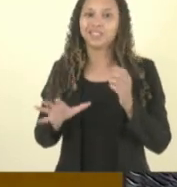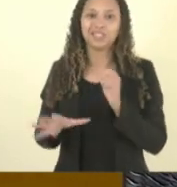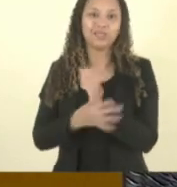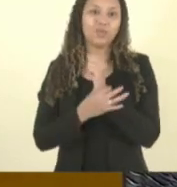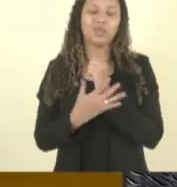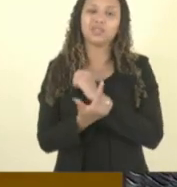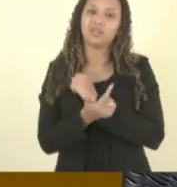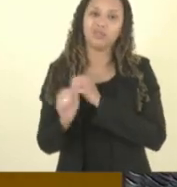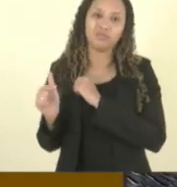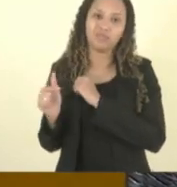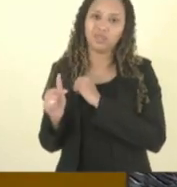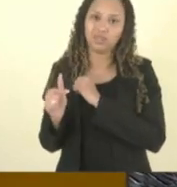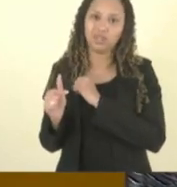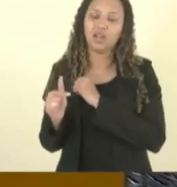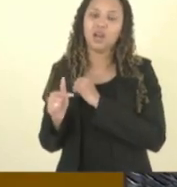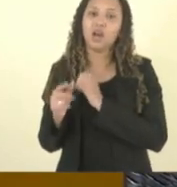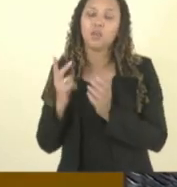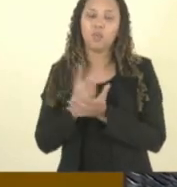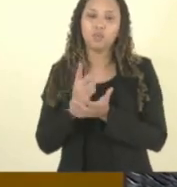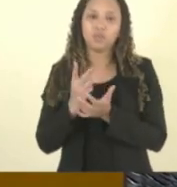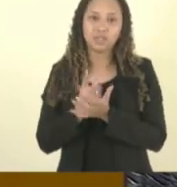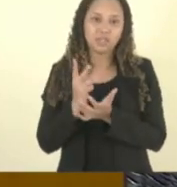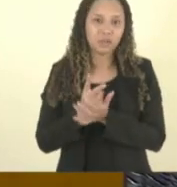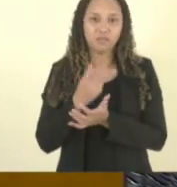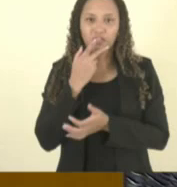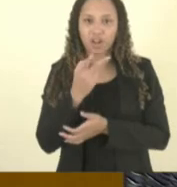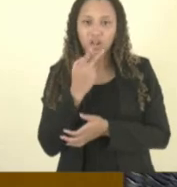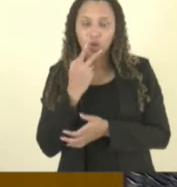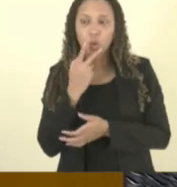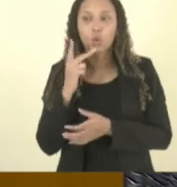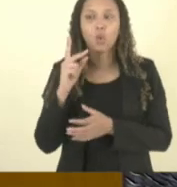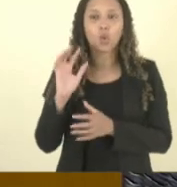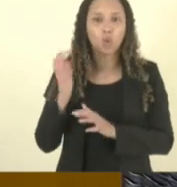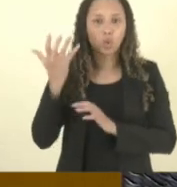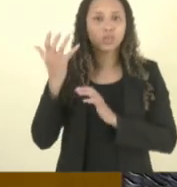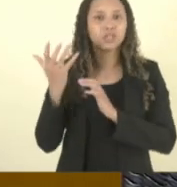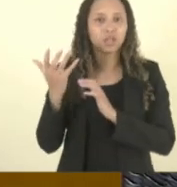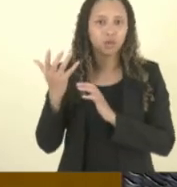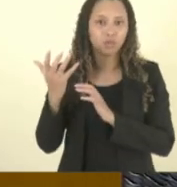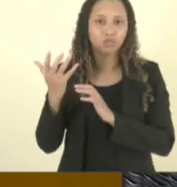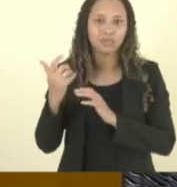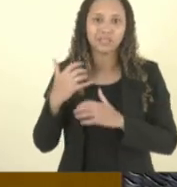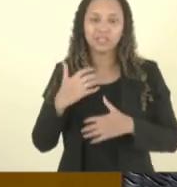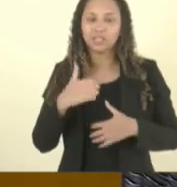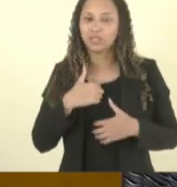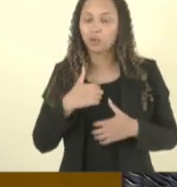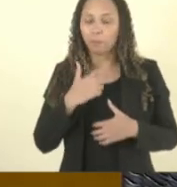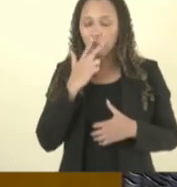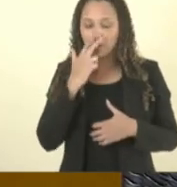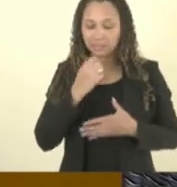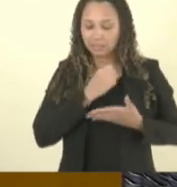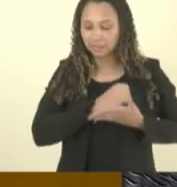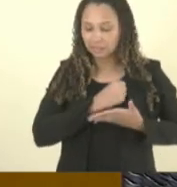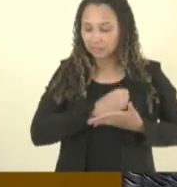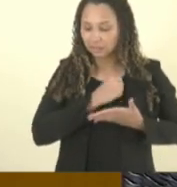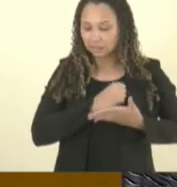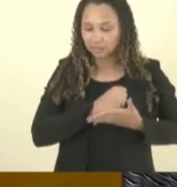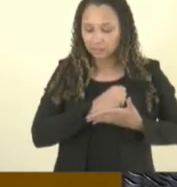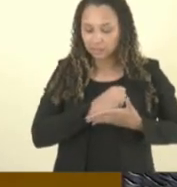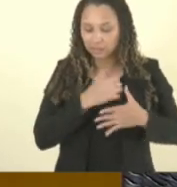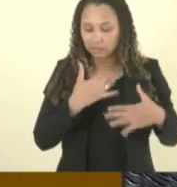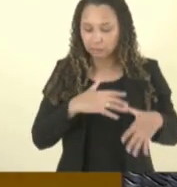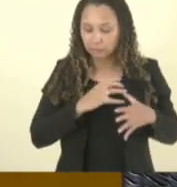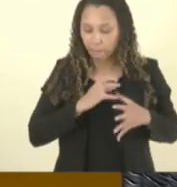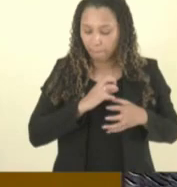acontecido a todo momento mas eu estou falando com os senhores aqui meu coração está na mão o vai ser do meu filho porque ele